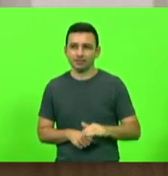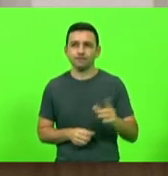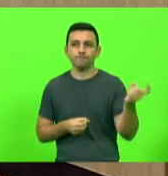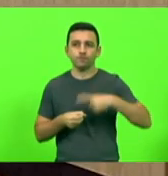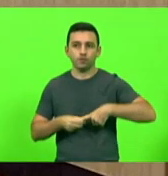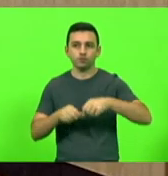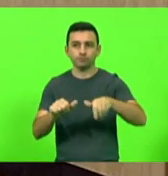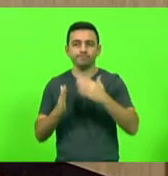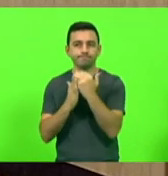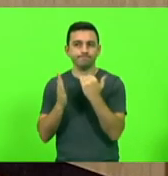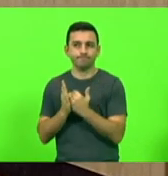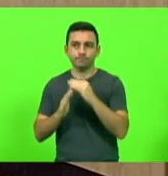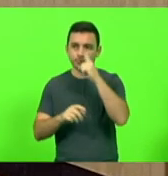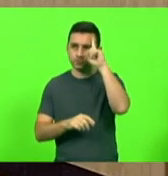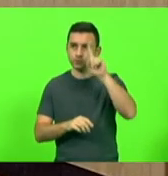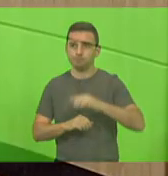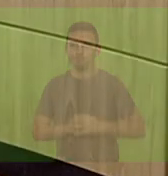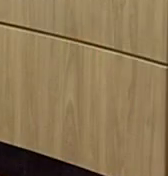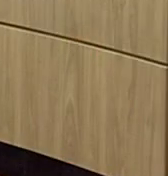a ordem do dia.